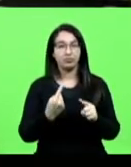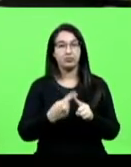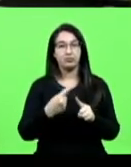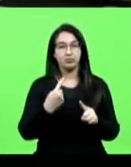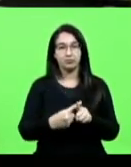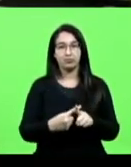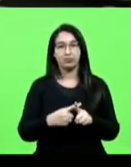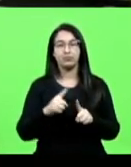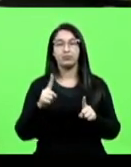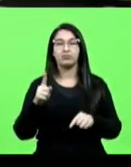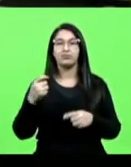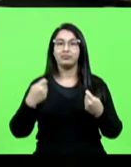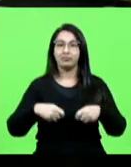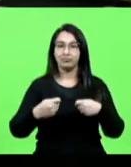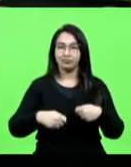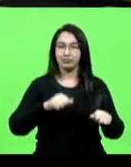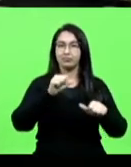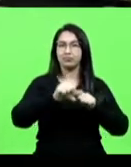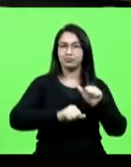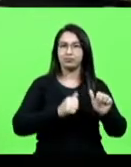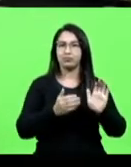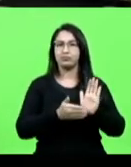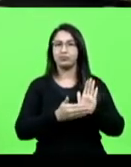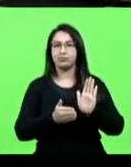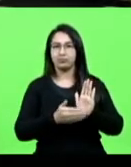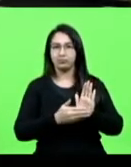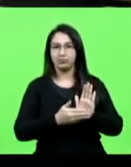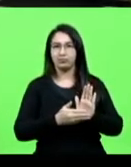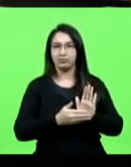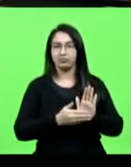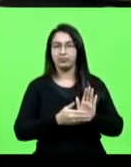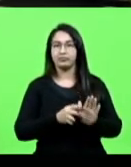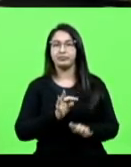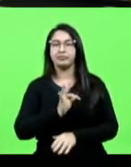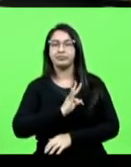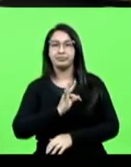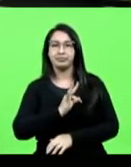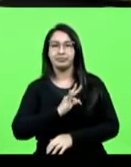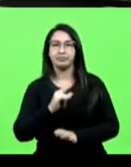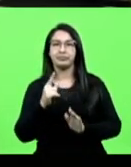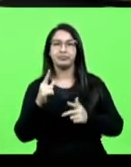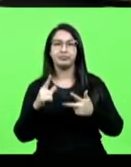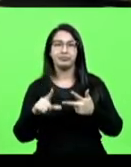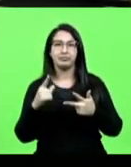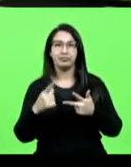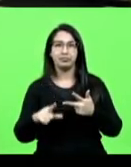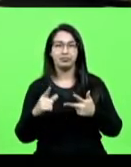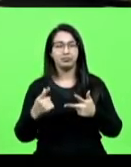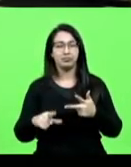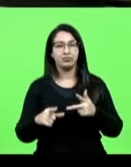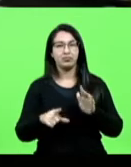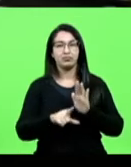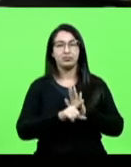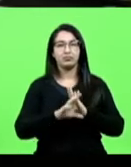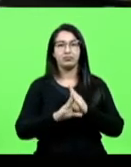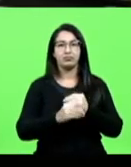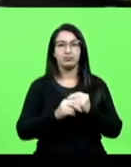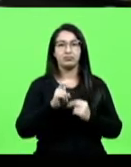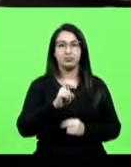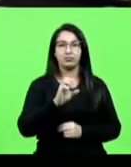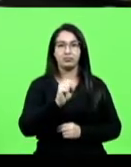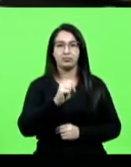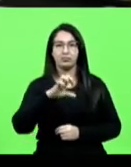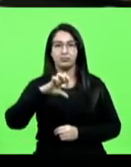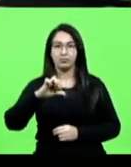adequar à presente proposta a técnica legislativa, nos termos da Lei Complementar 589, de janeiro de